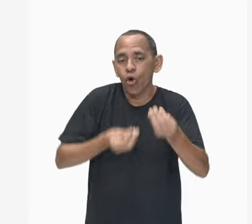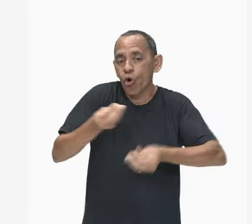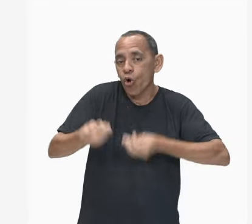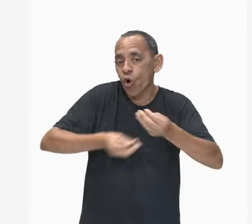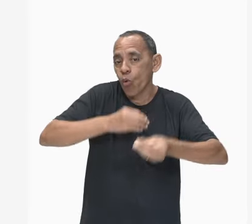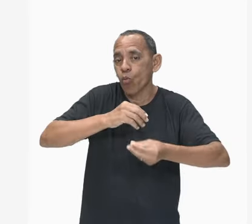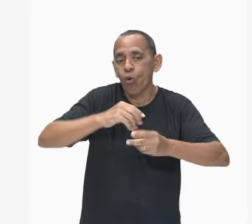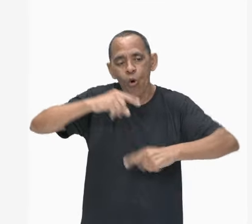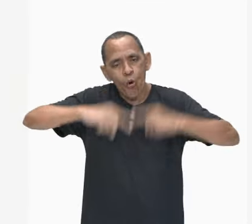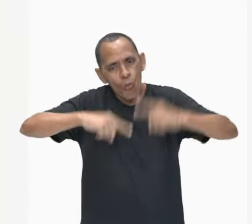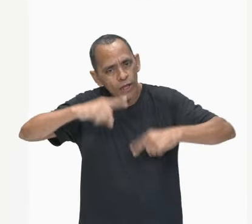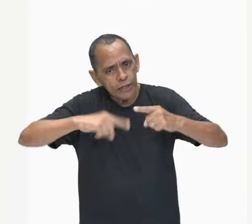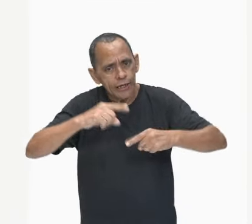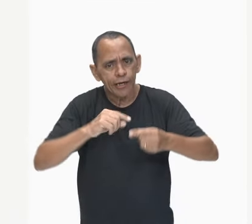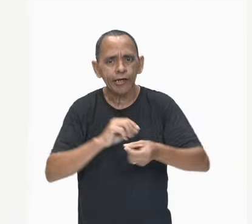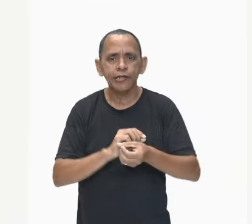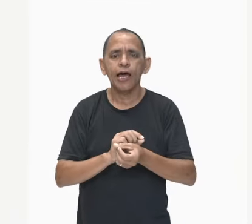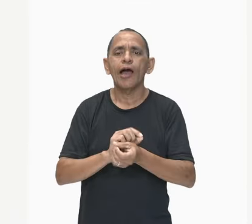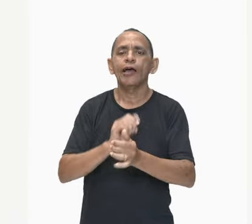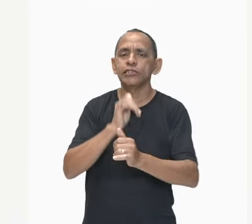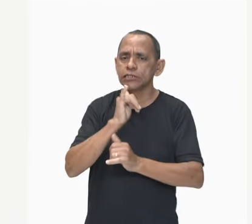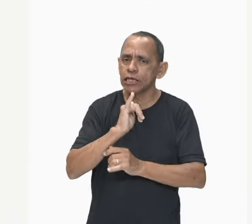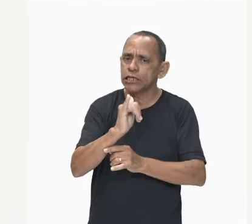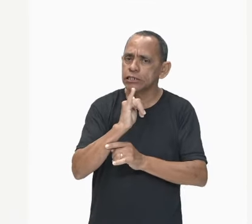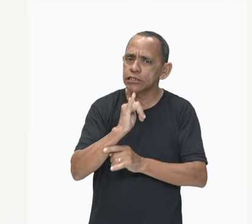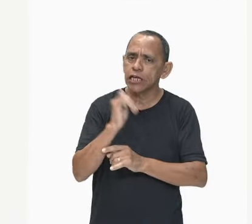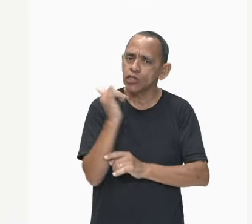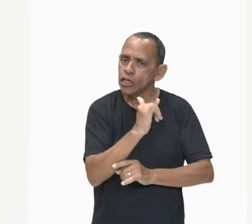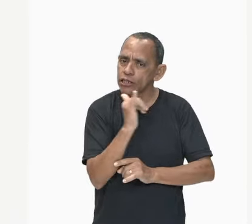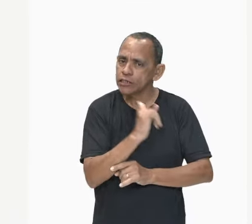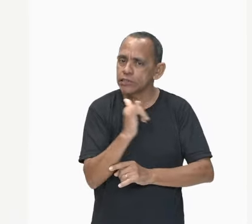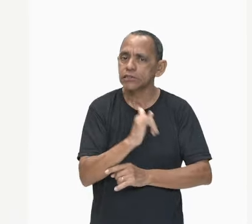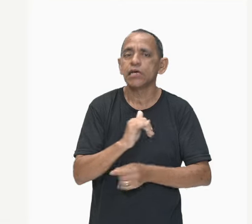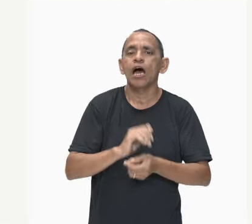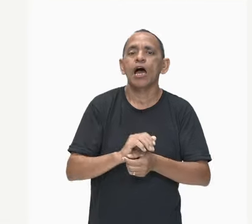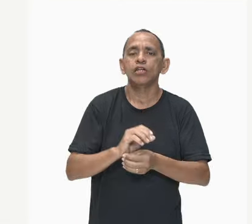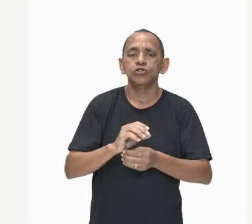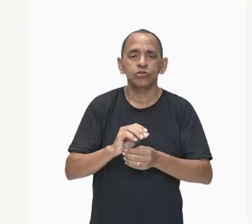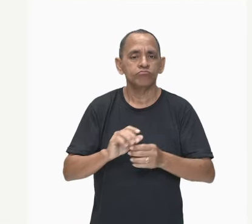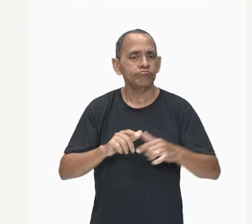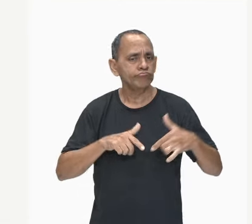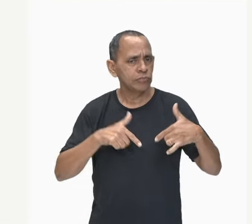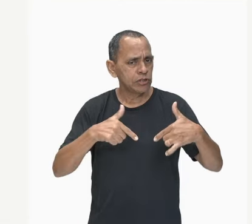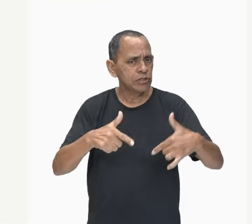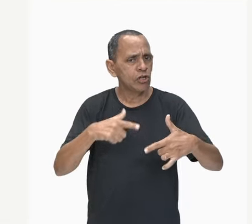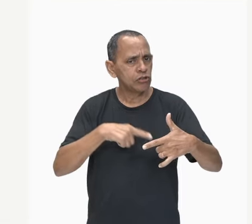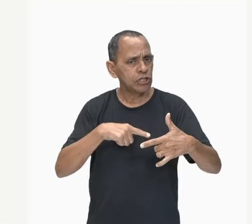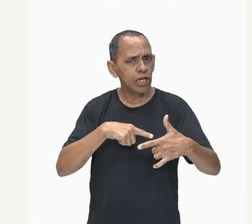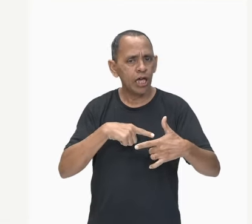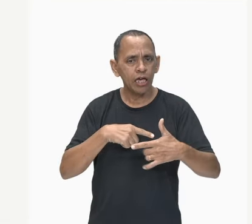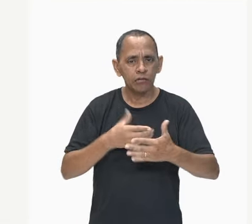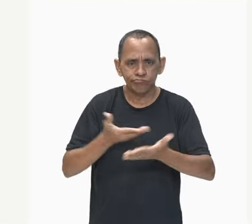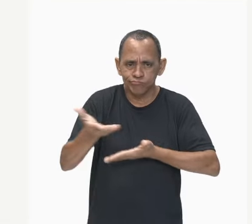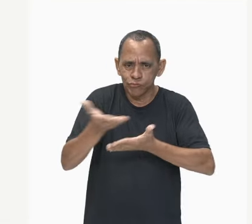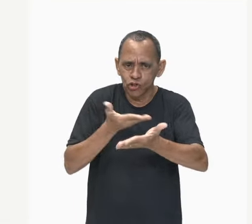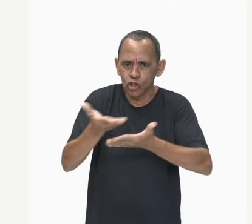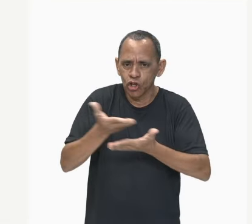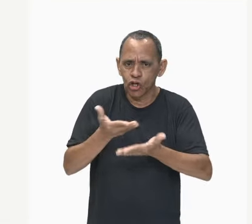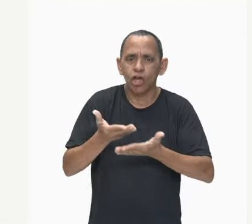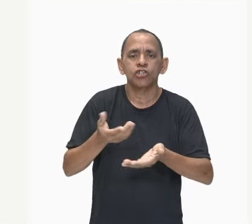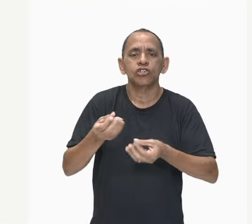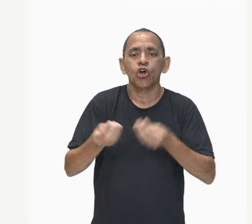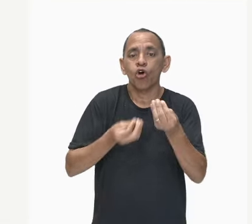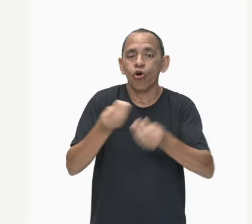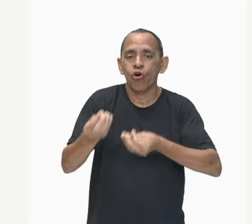vão se comportar. Quando eles interagem ou sofrem, olha aí a nossa